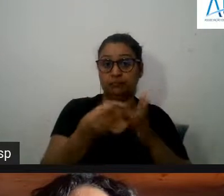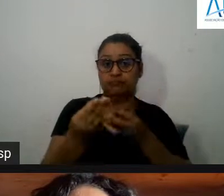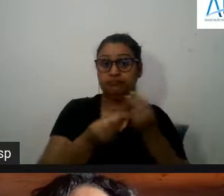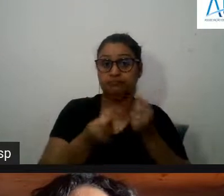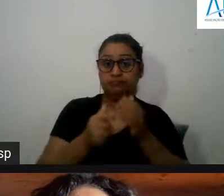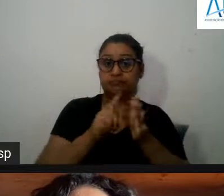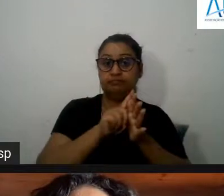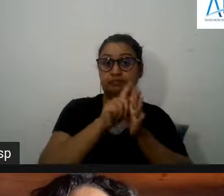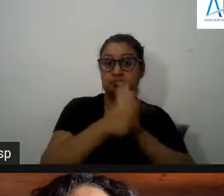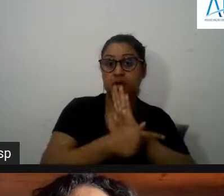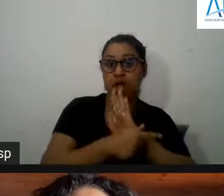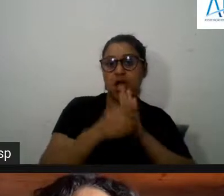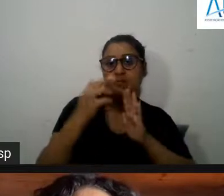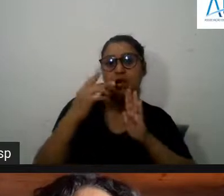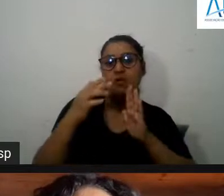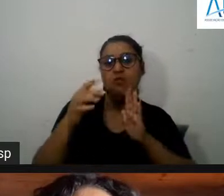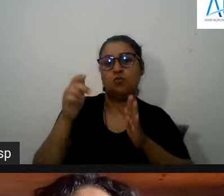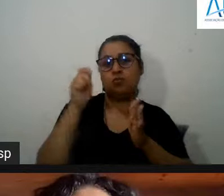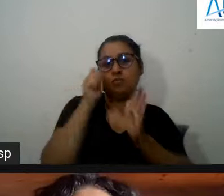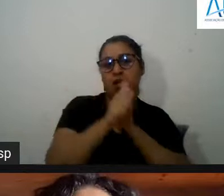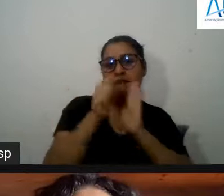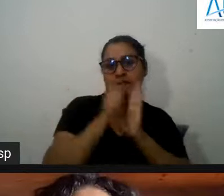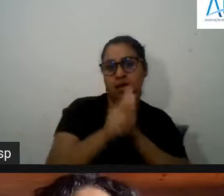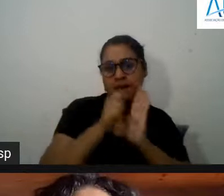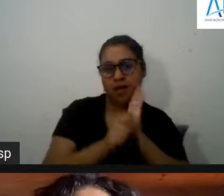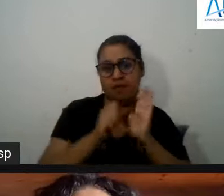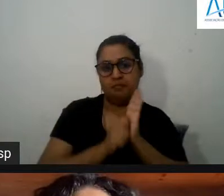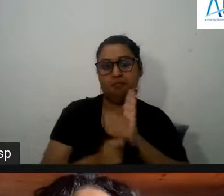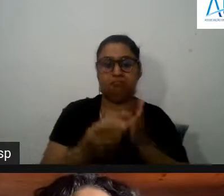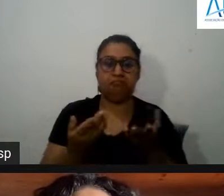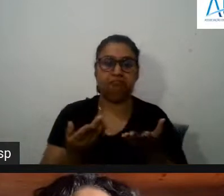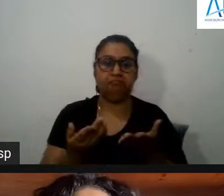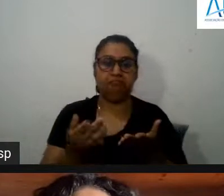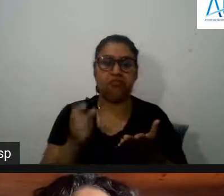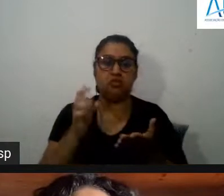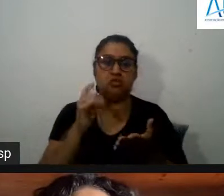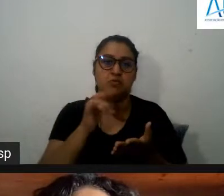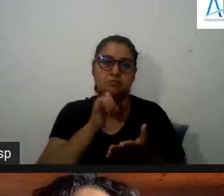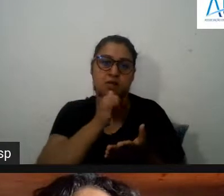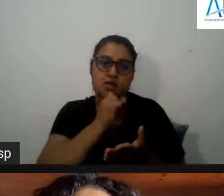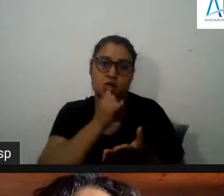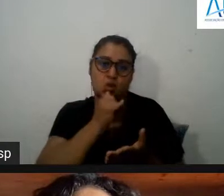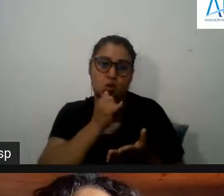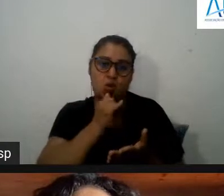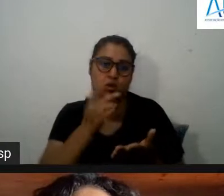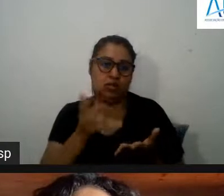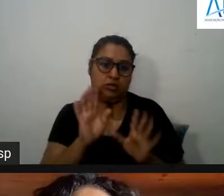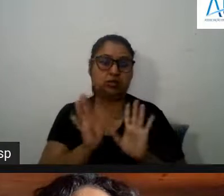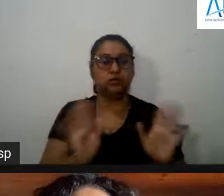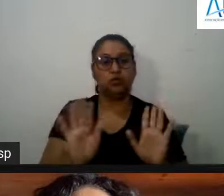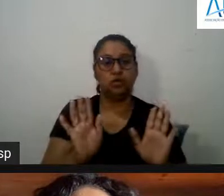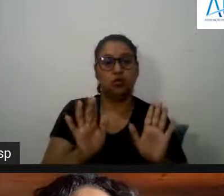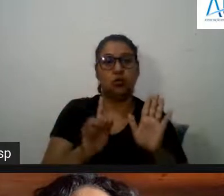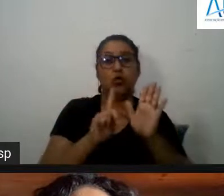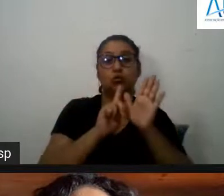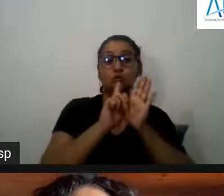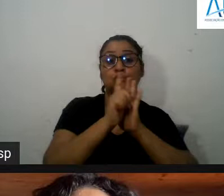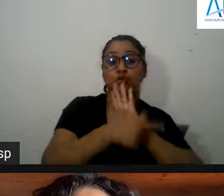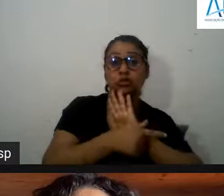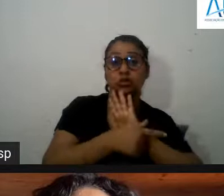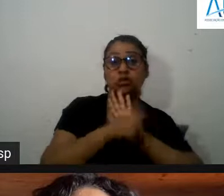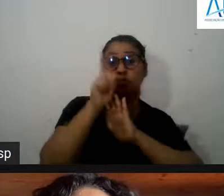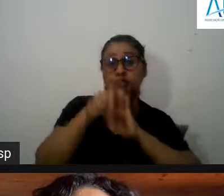uma receita como se fosse uma ficha como se fosse um elemento estanque e rígido não os géneros também são assim